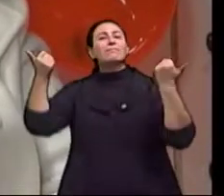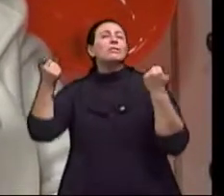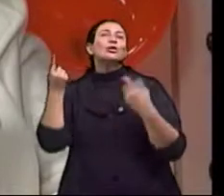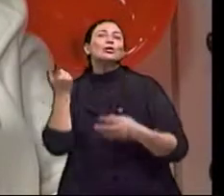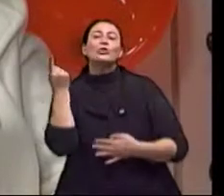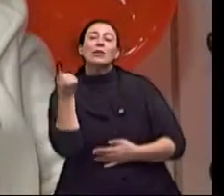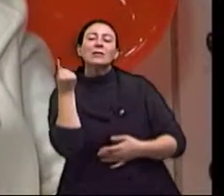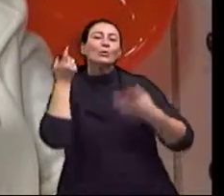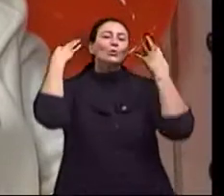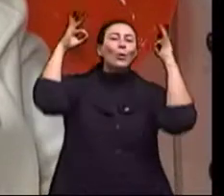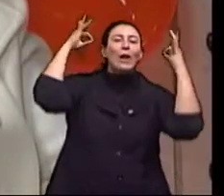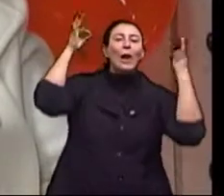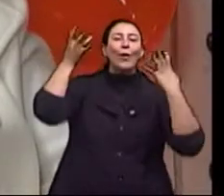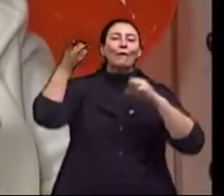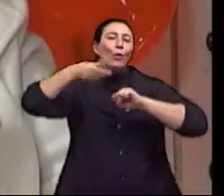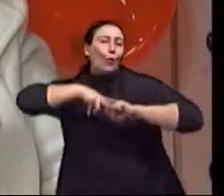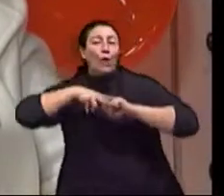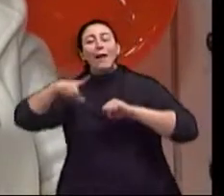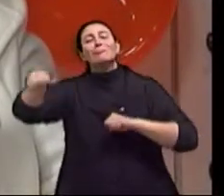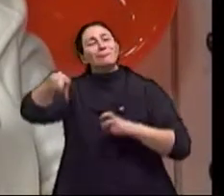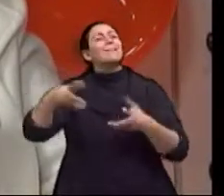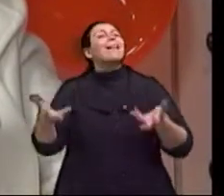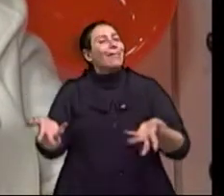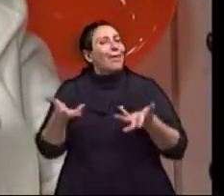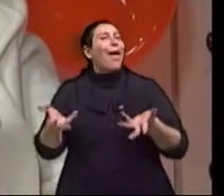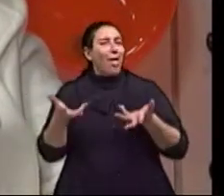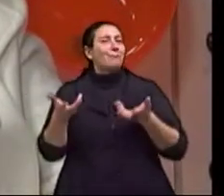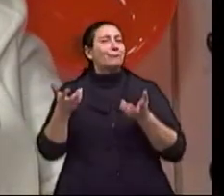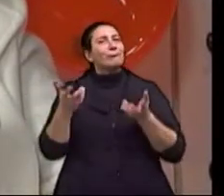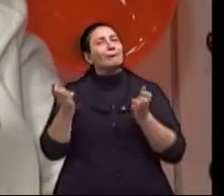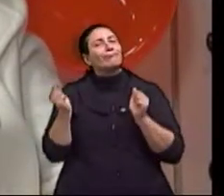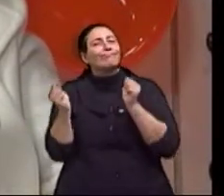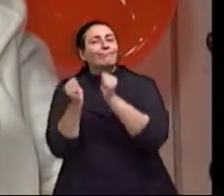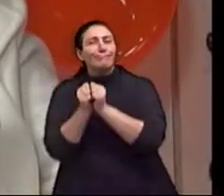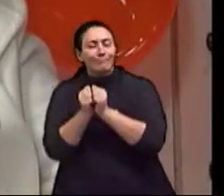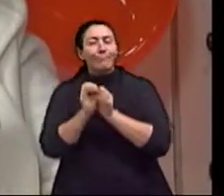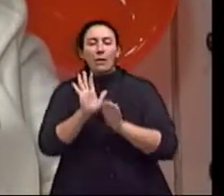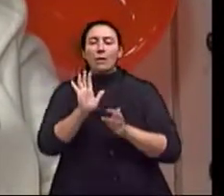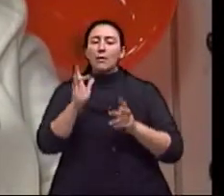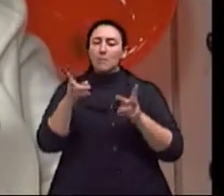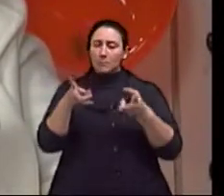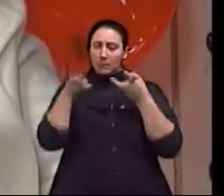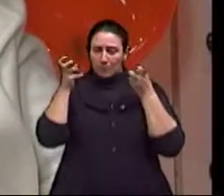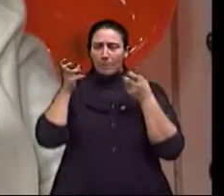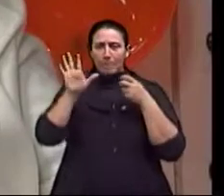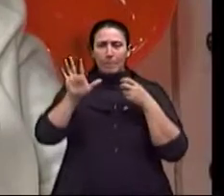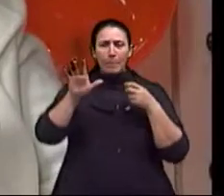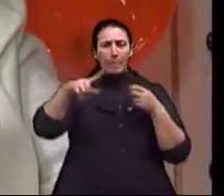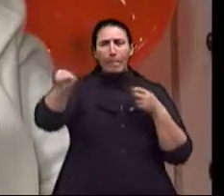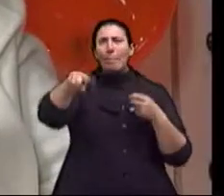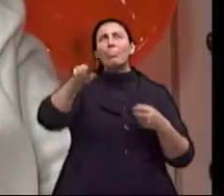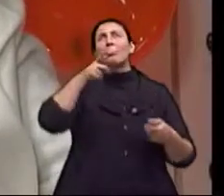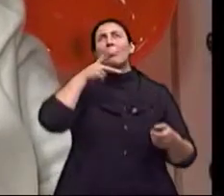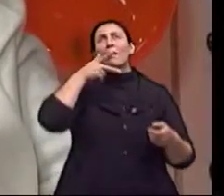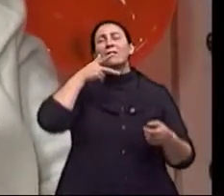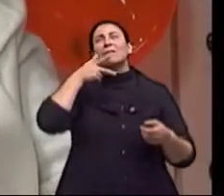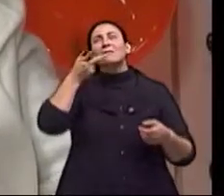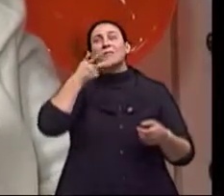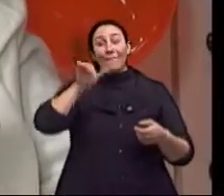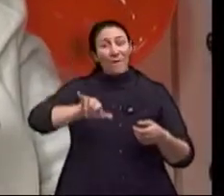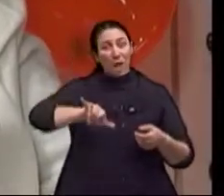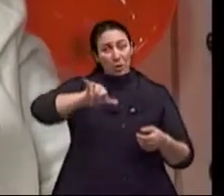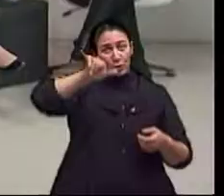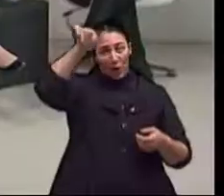Então, é assim, não aparece nesses projetos nem os filhos, essa questão do viajar,